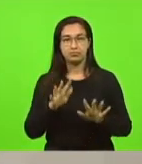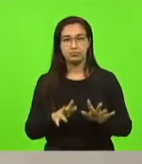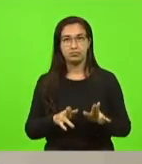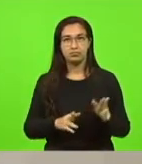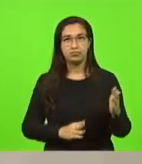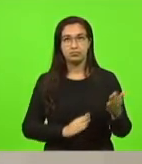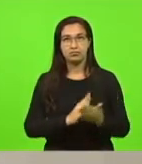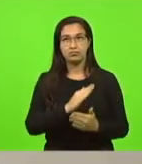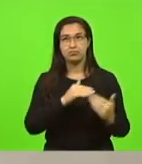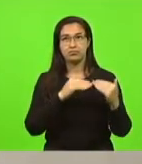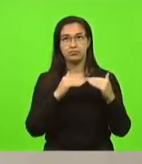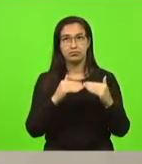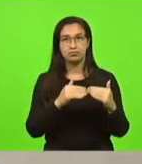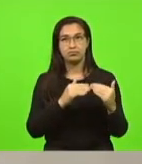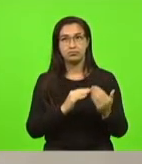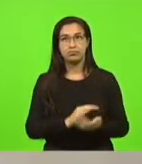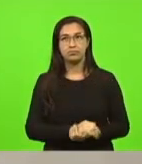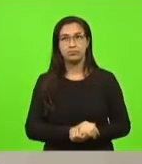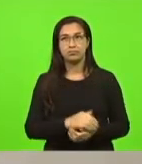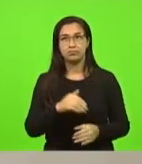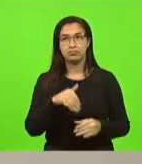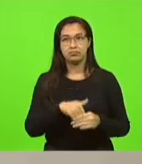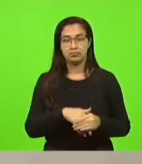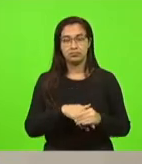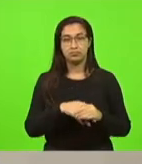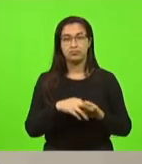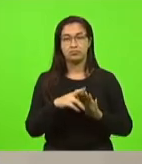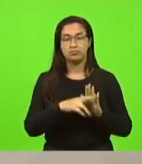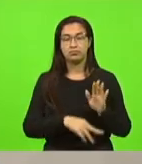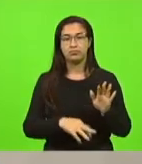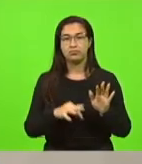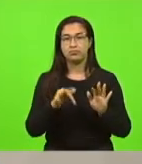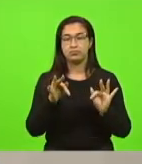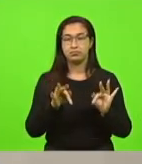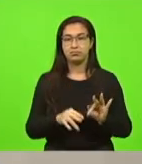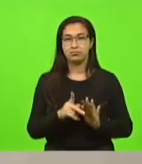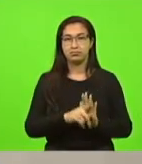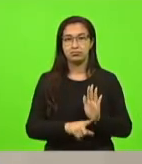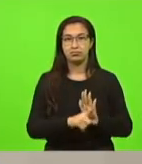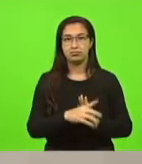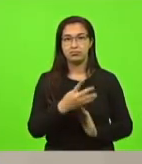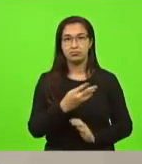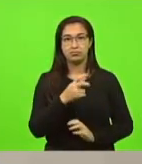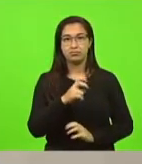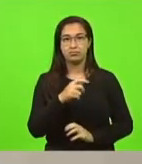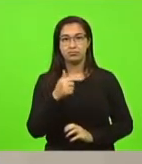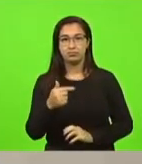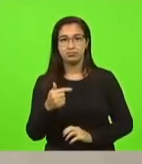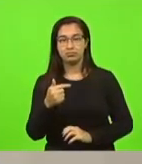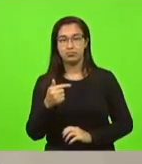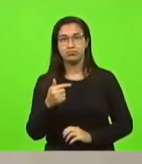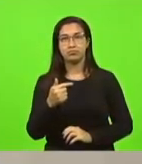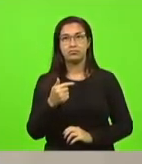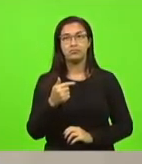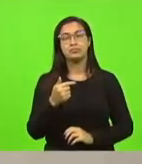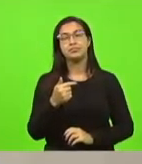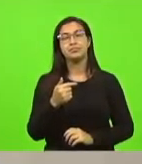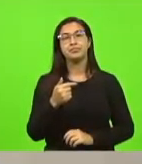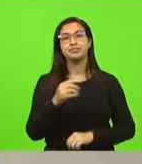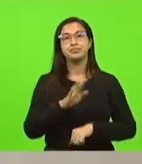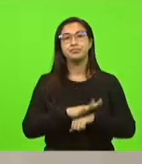aprovado por unanimidade. Votação da redação final do projeto de lei 457.8 de 2021, autor governo do Estado,